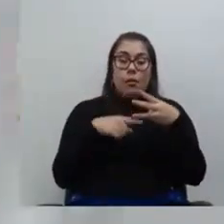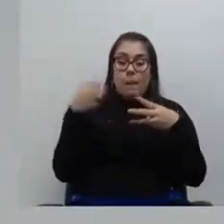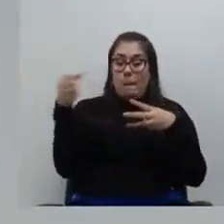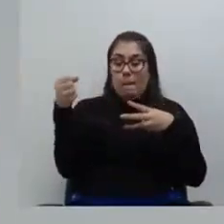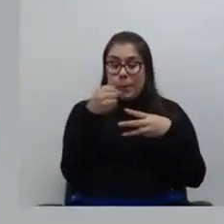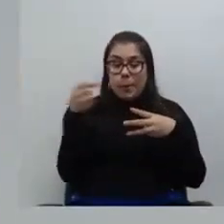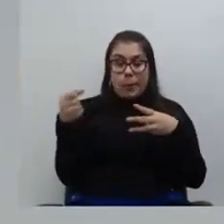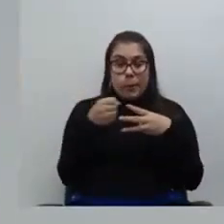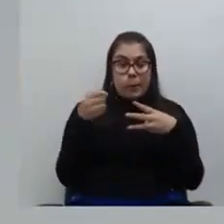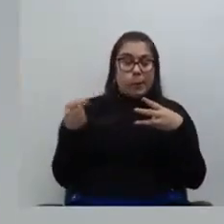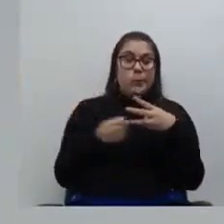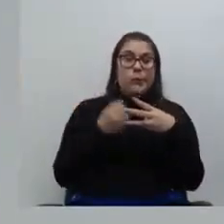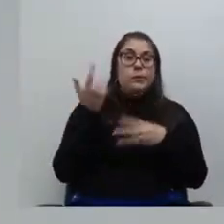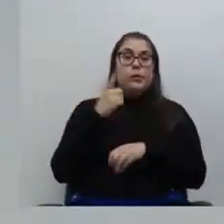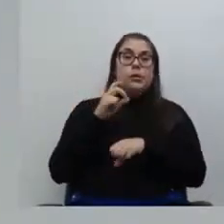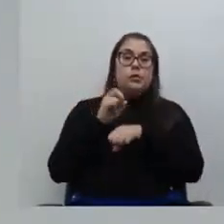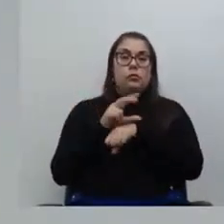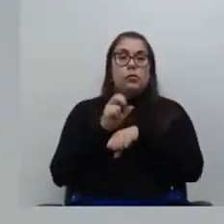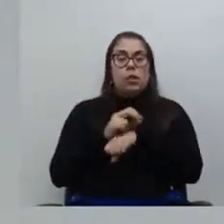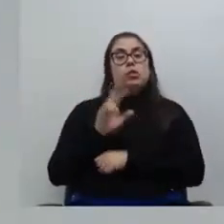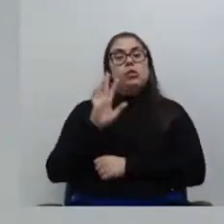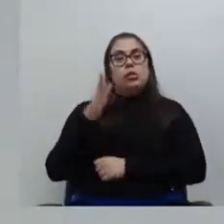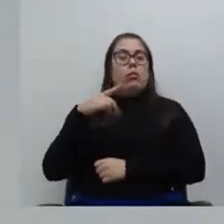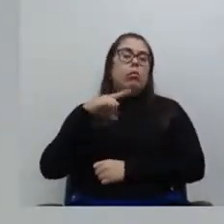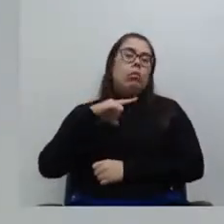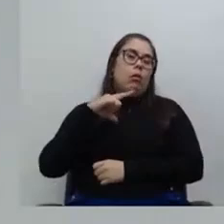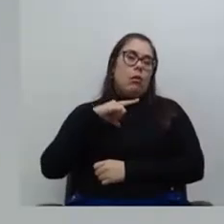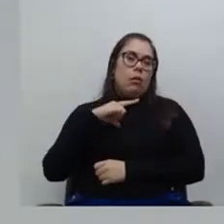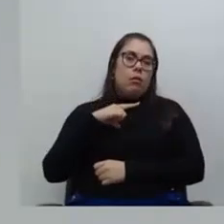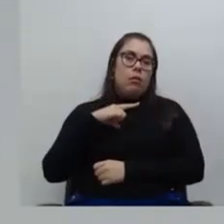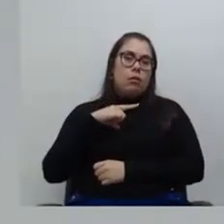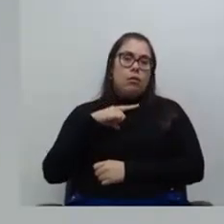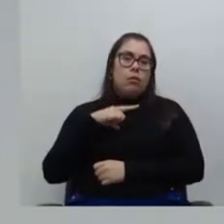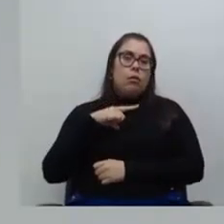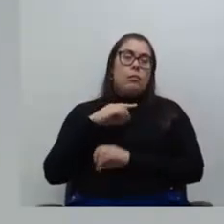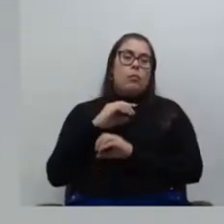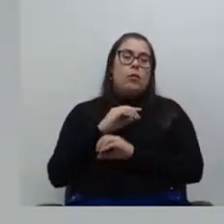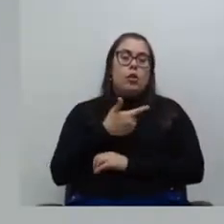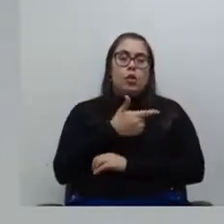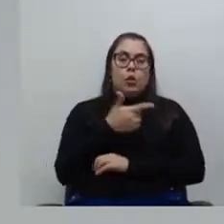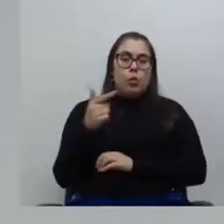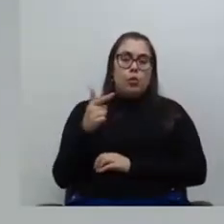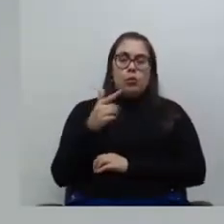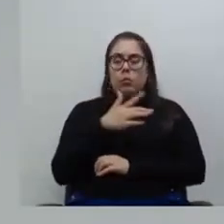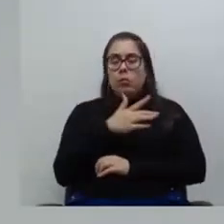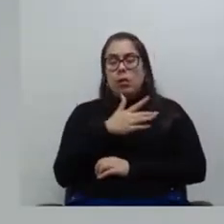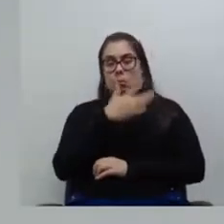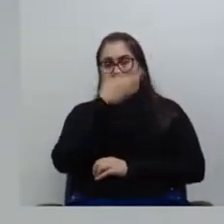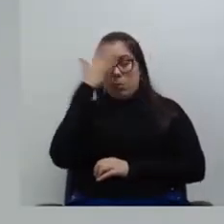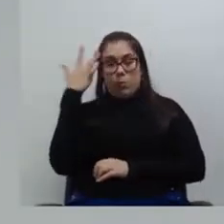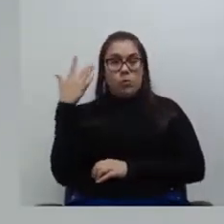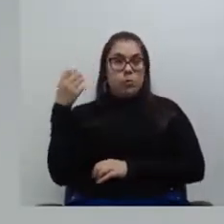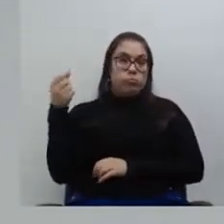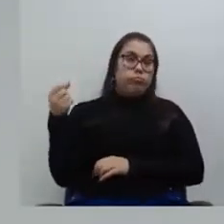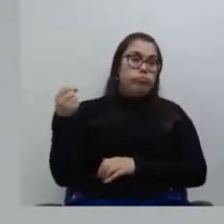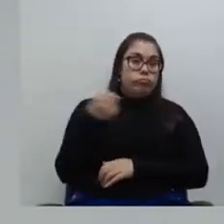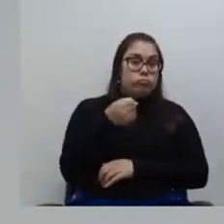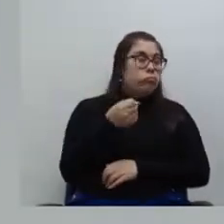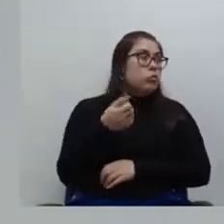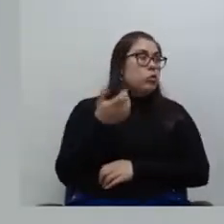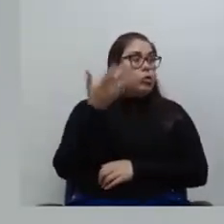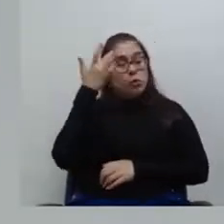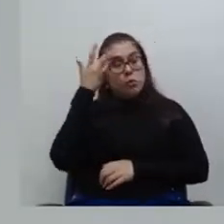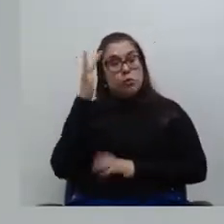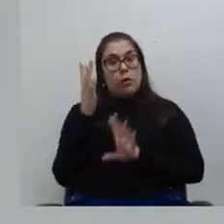poder reocupar as vagas que, pelo menos, já estão criadas e aí não foram, estão vazias em decorrência da exoneração. Não sei quem são a fila de